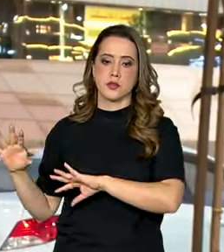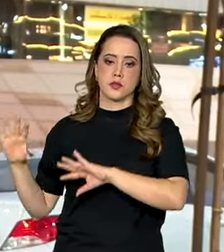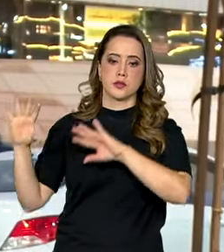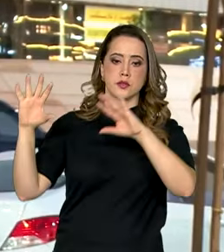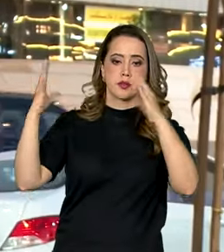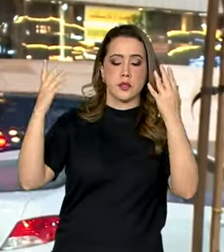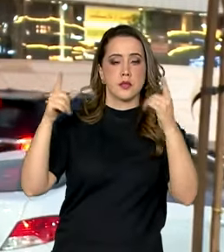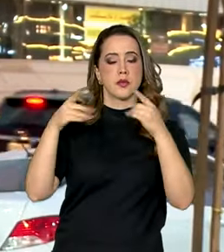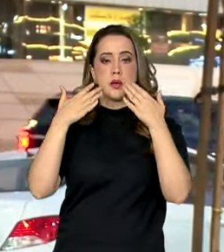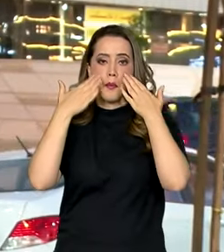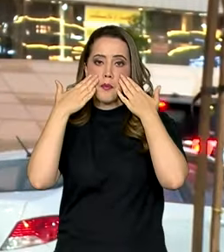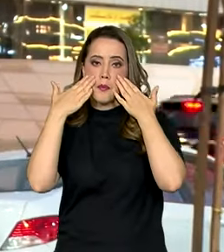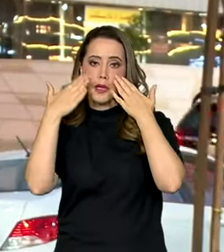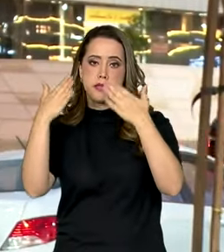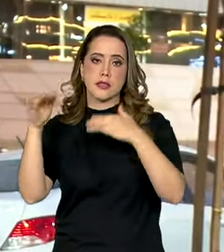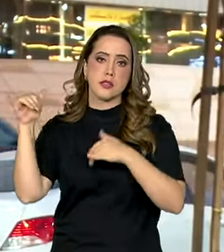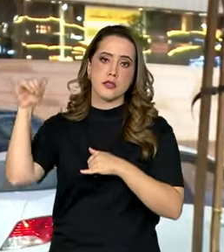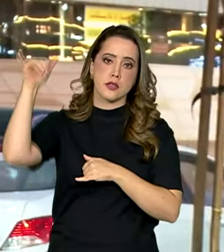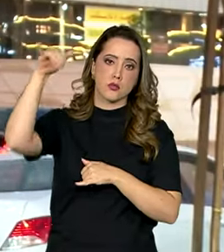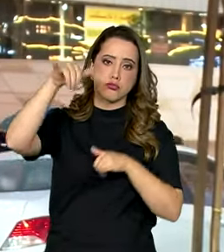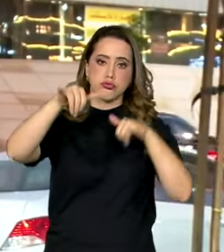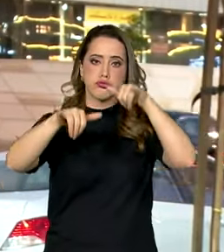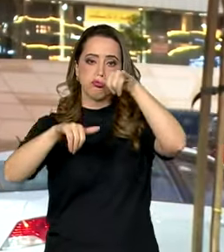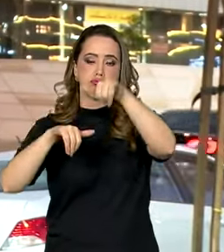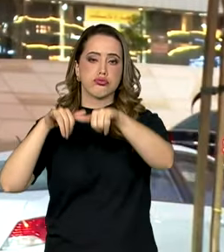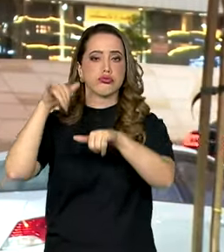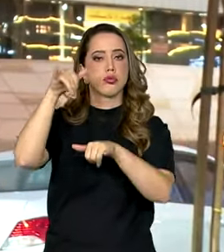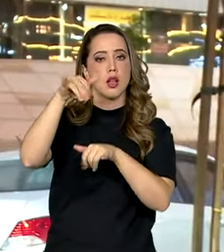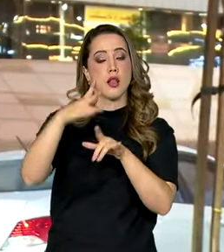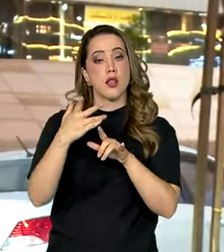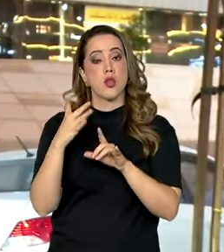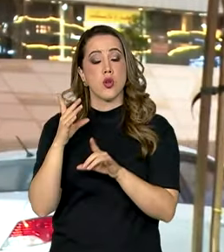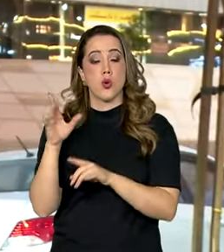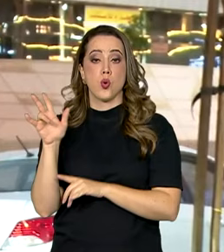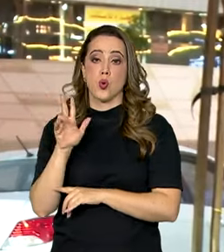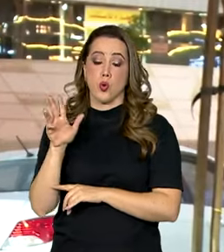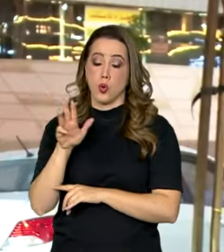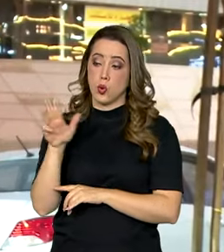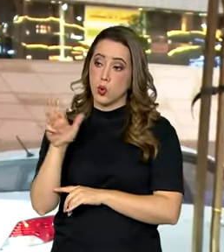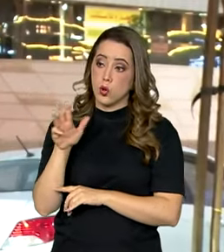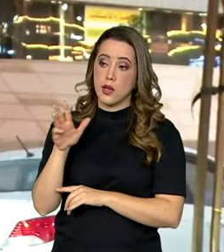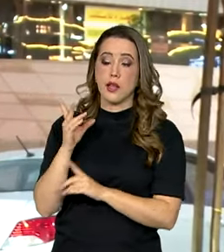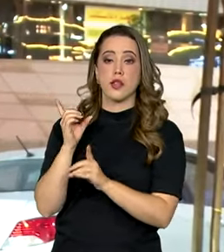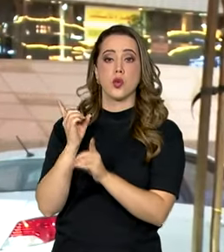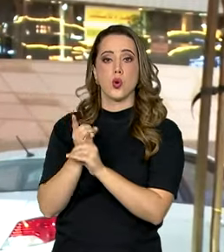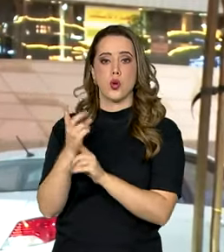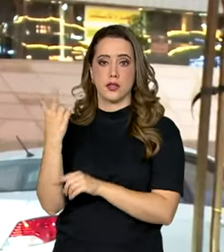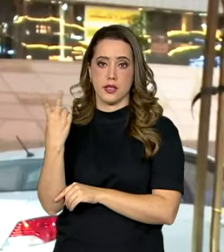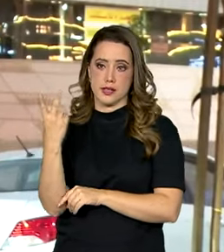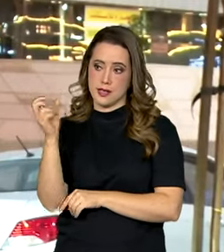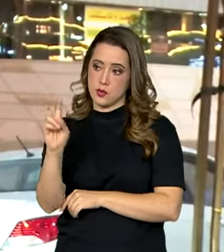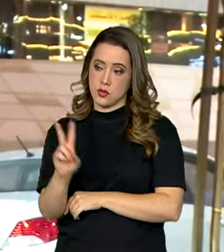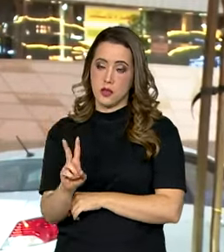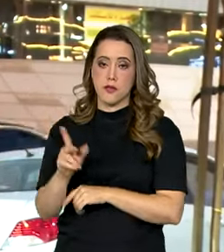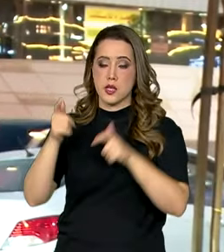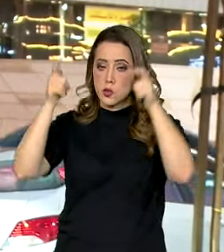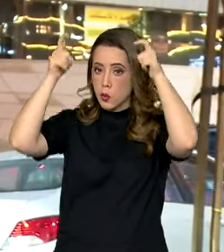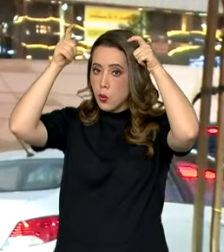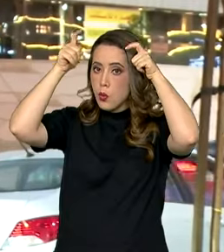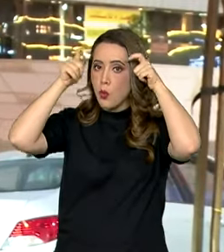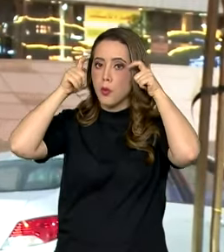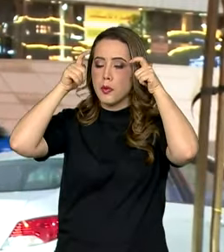incluindo uma apresentação de aeronaves da Embraer, Lula vai se encontrar pela segunda vez com o príncipe Mohammed bin Salman,